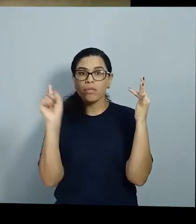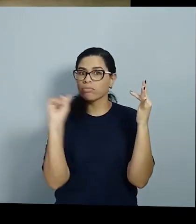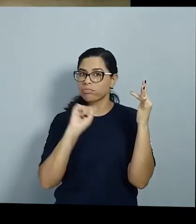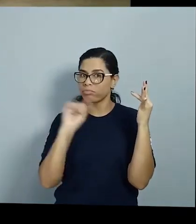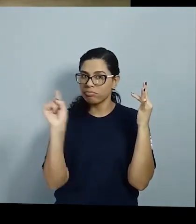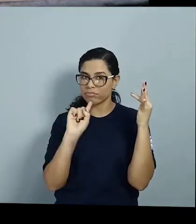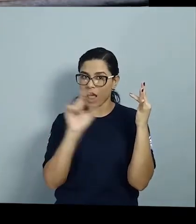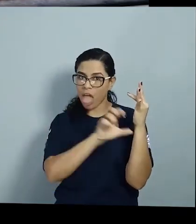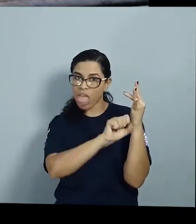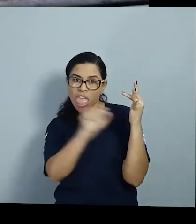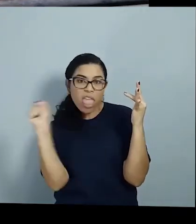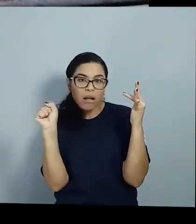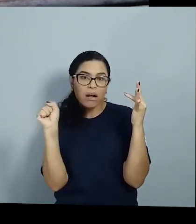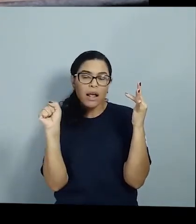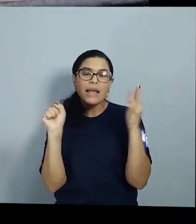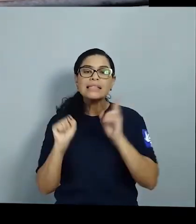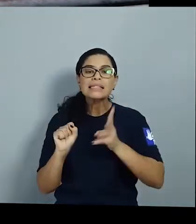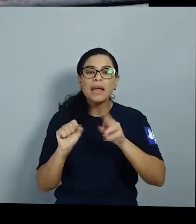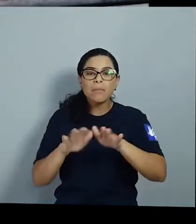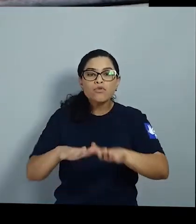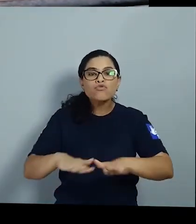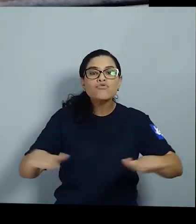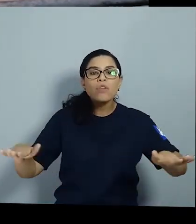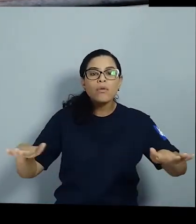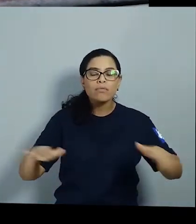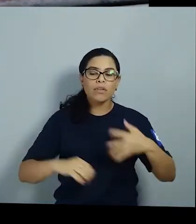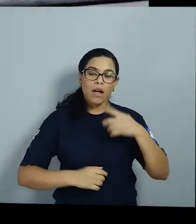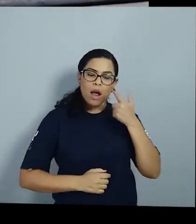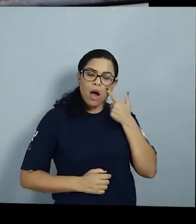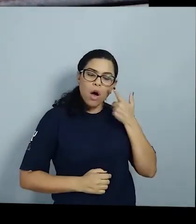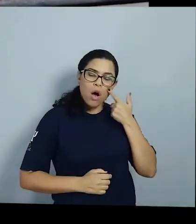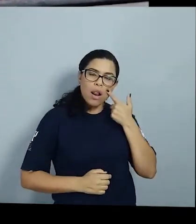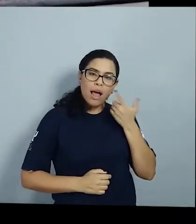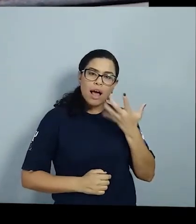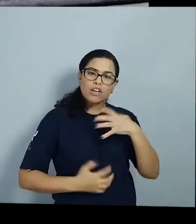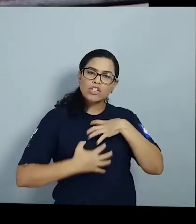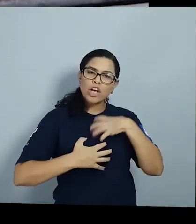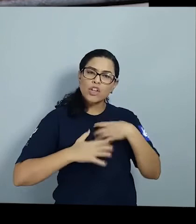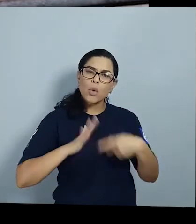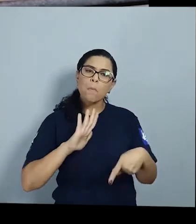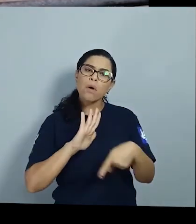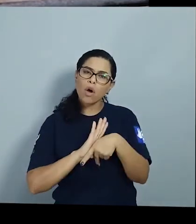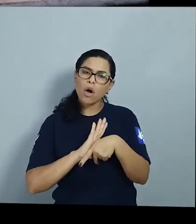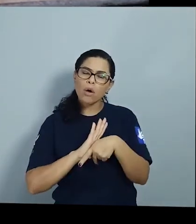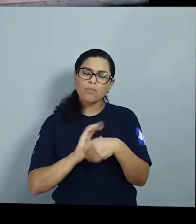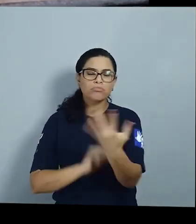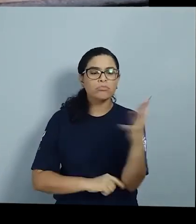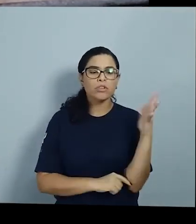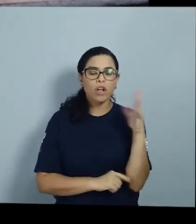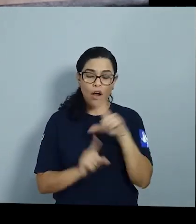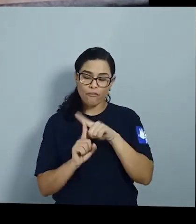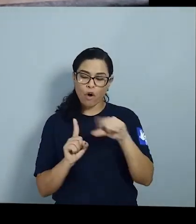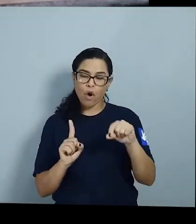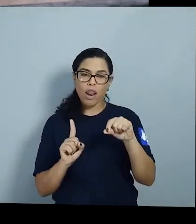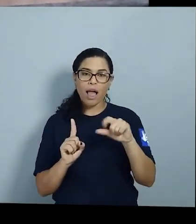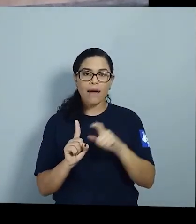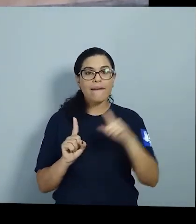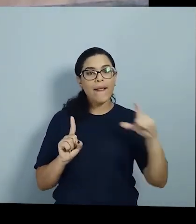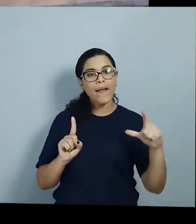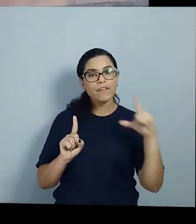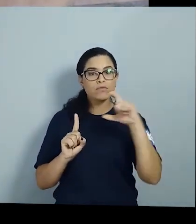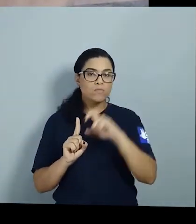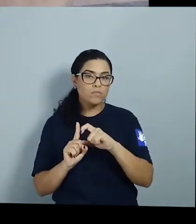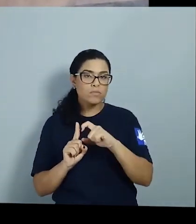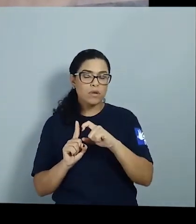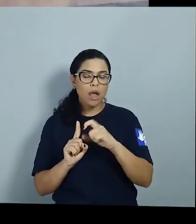já caiu É legal observar as formas da natureza Tem folhas que são grandes, folhas que são pequenas A textura